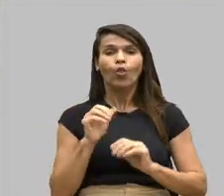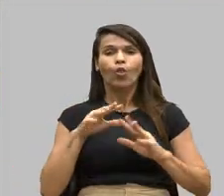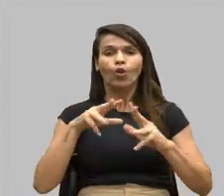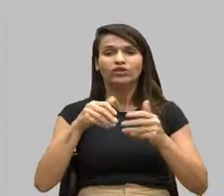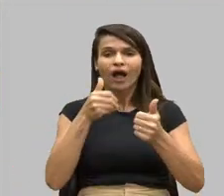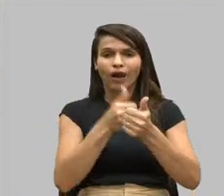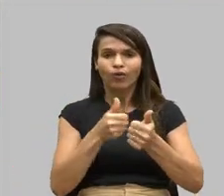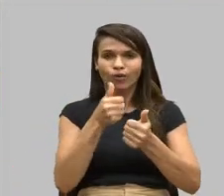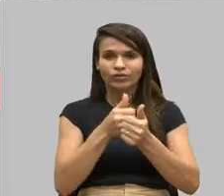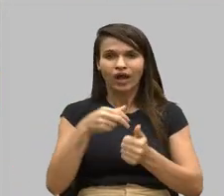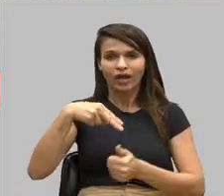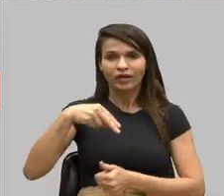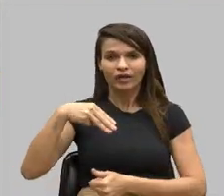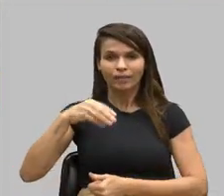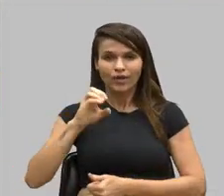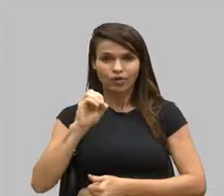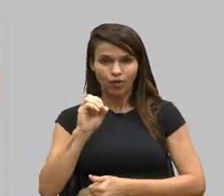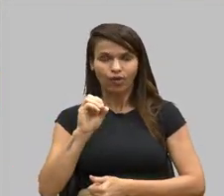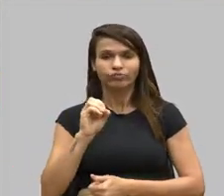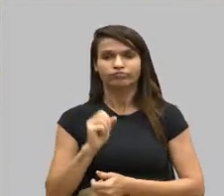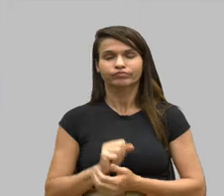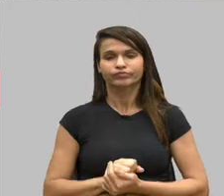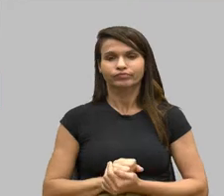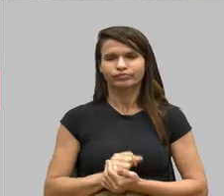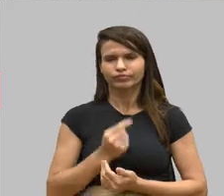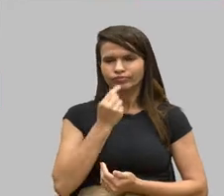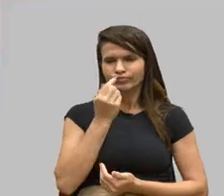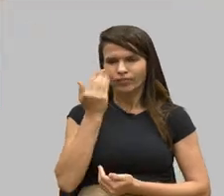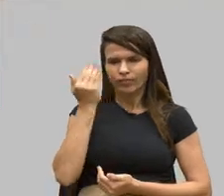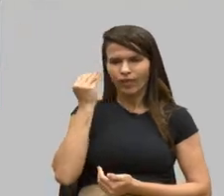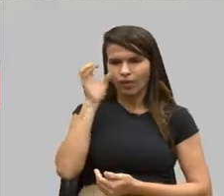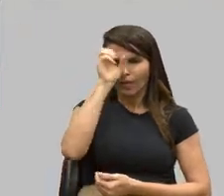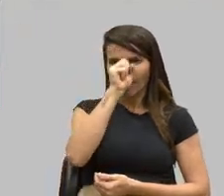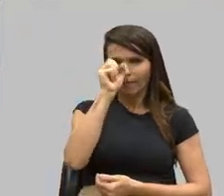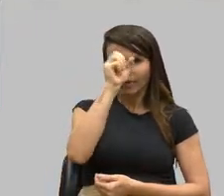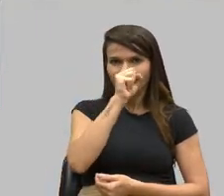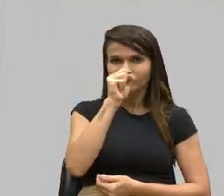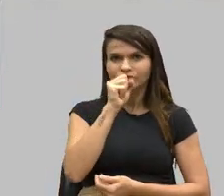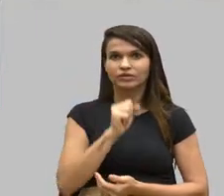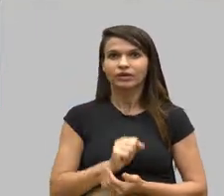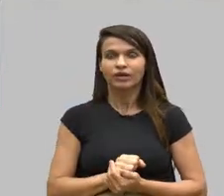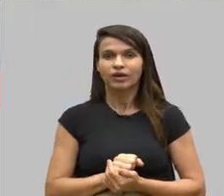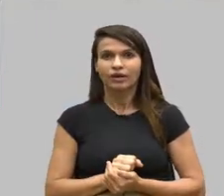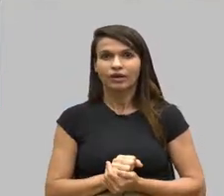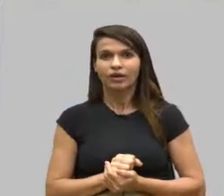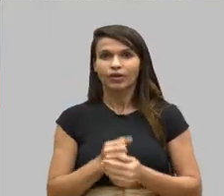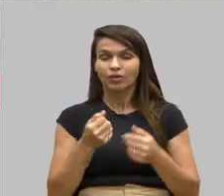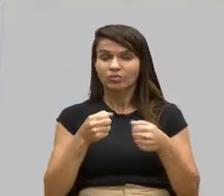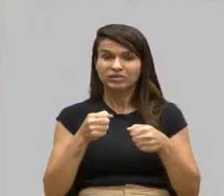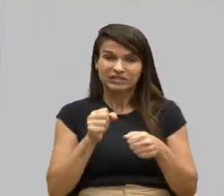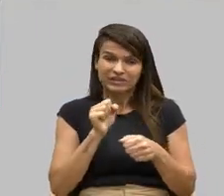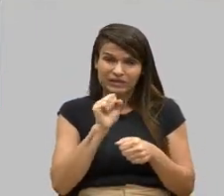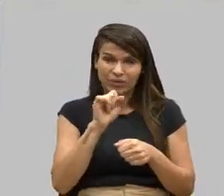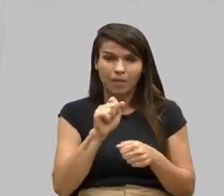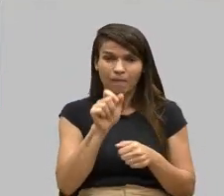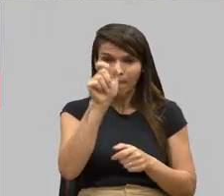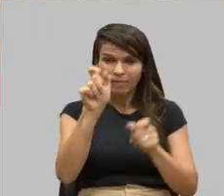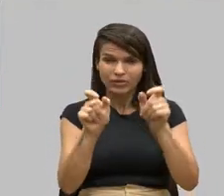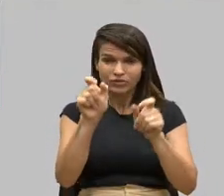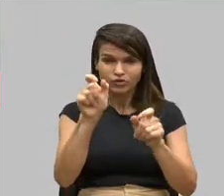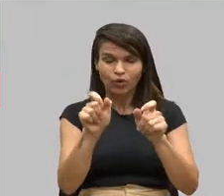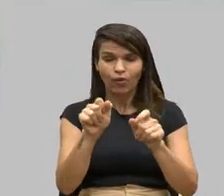E uma coisa que eu aprendi esses dias, a gente fala fora do microfone, para caso alguém que esteja na plateia não enxergue a gente,